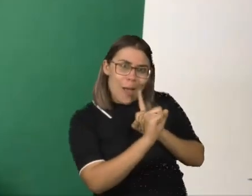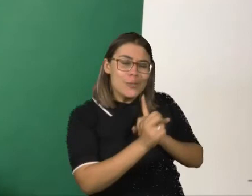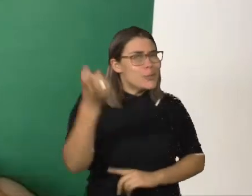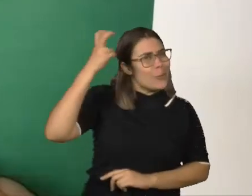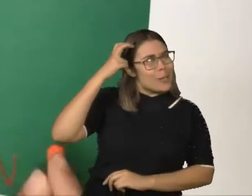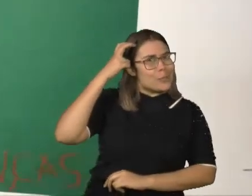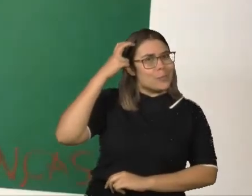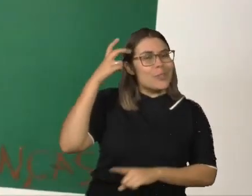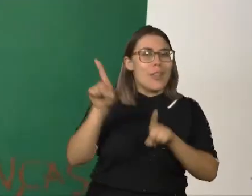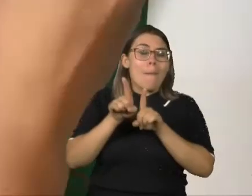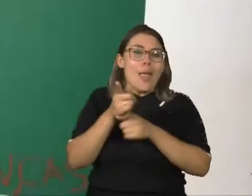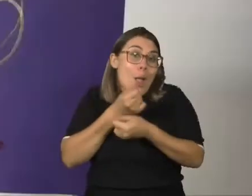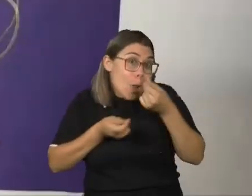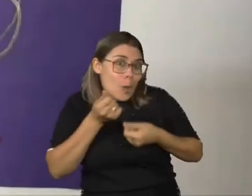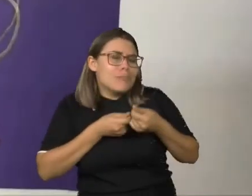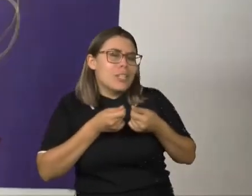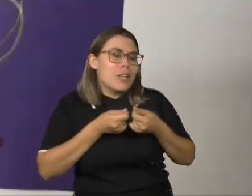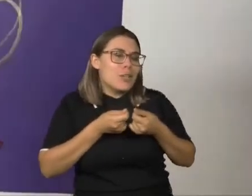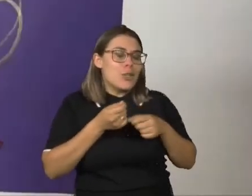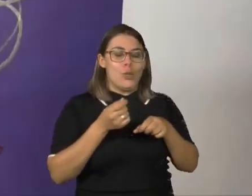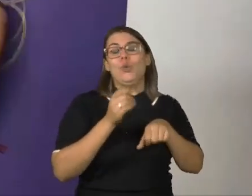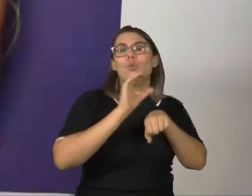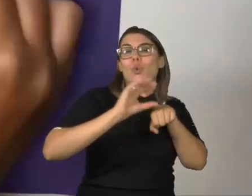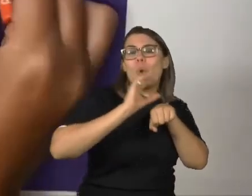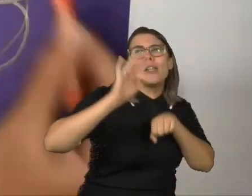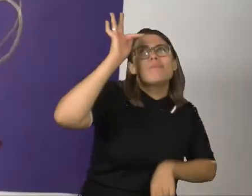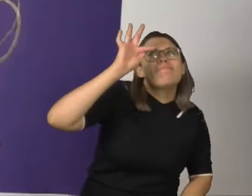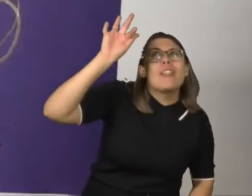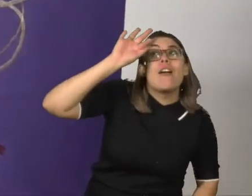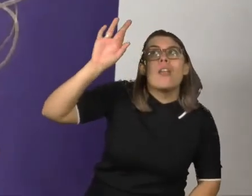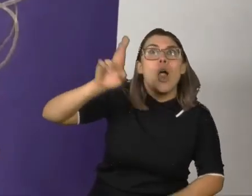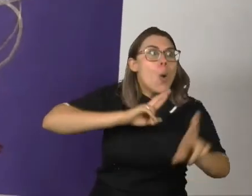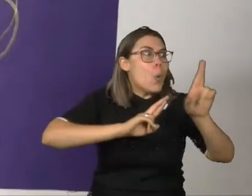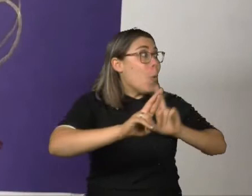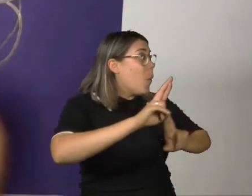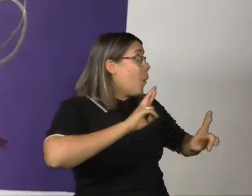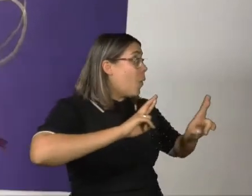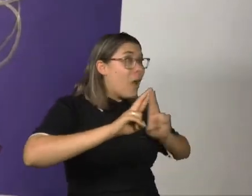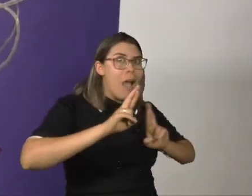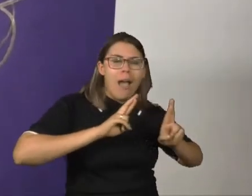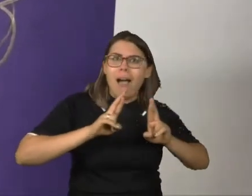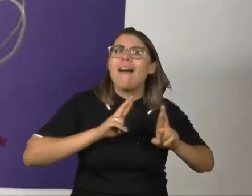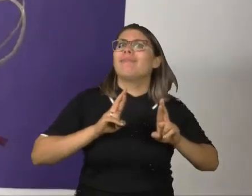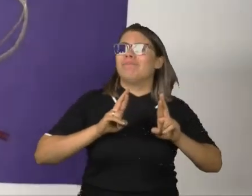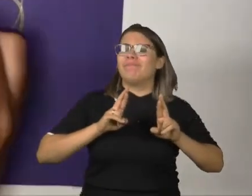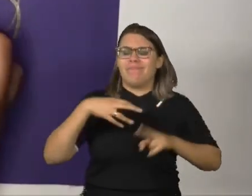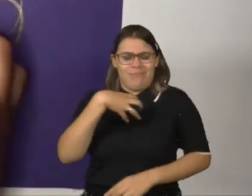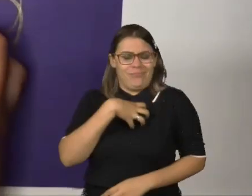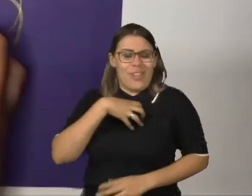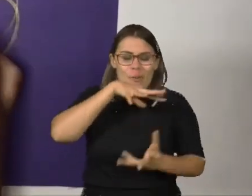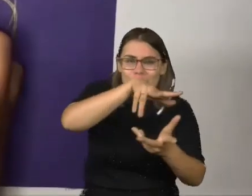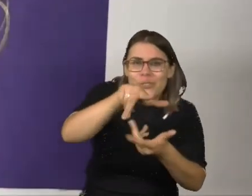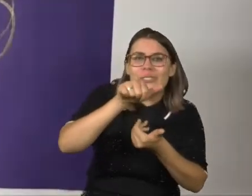culturais ou econômicas. No curso de filosofia, encontrou respostas para muitas de suas inquietações em relação ao